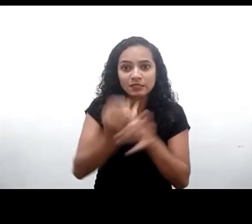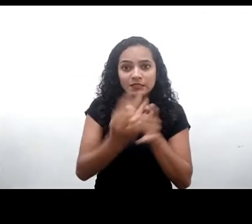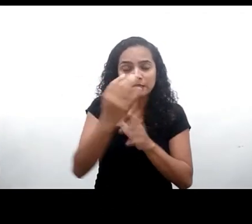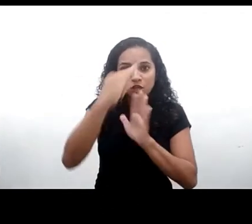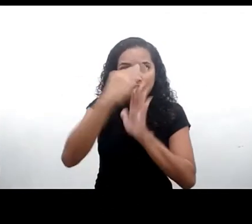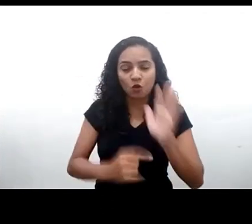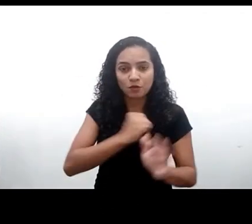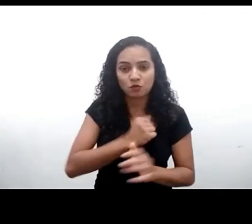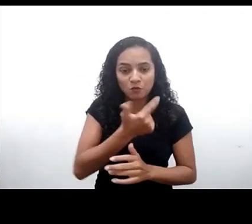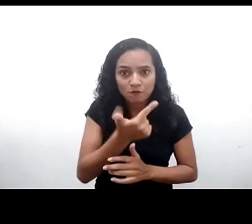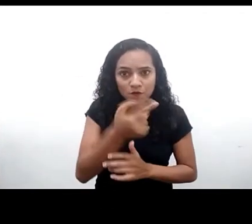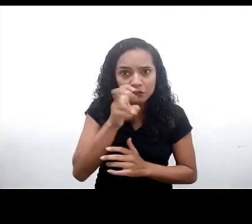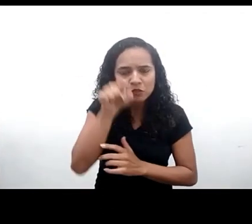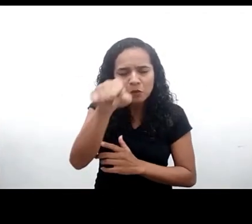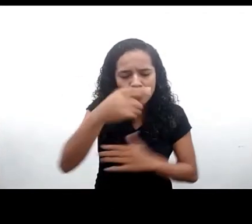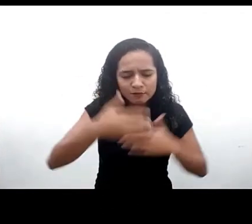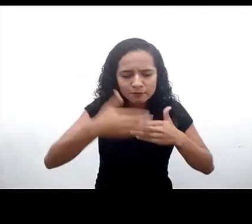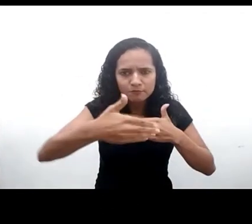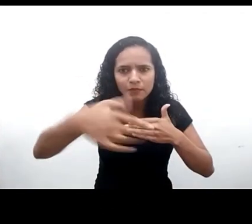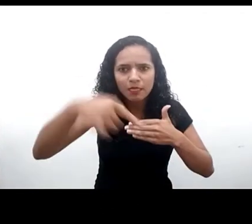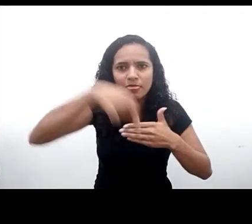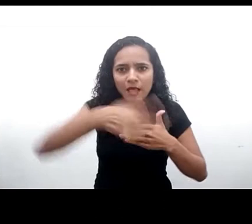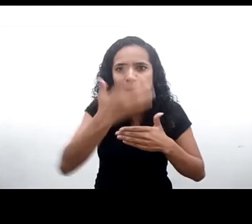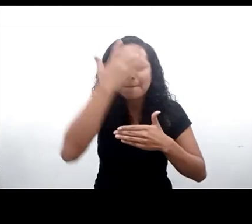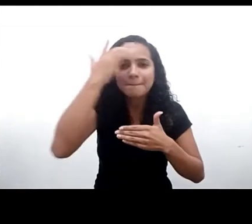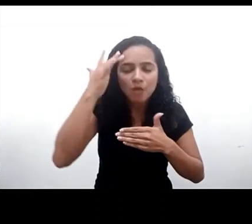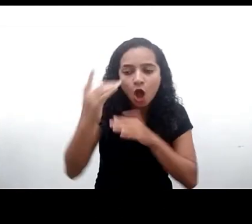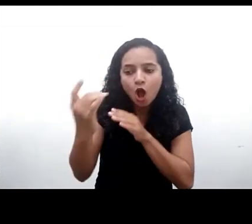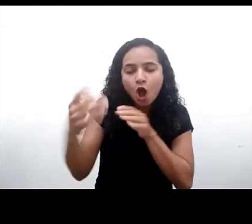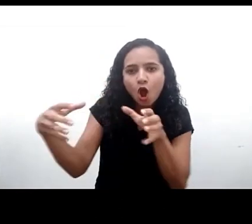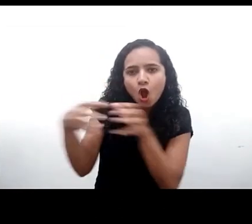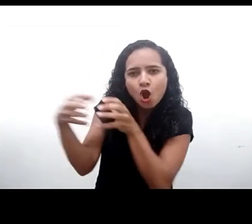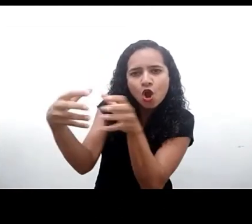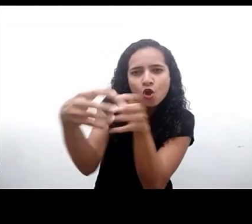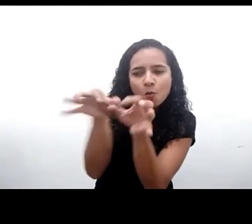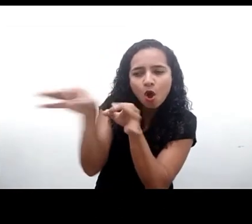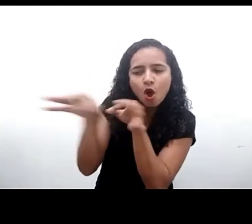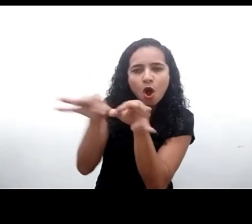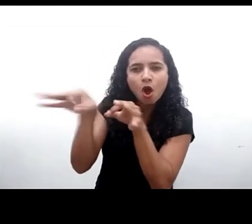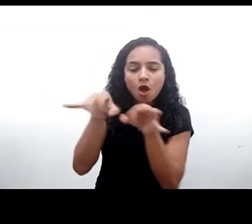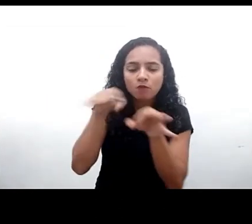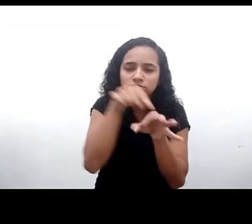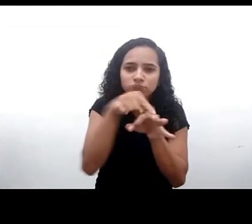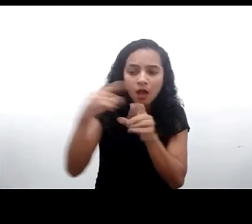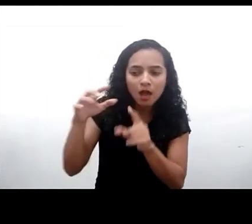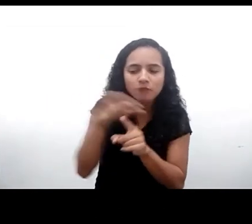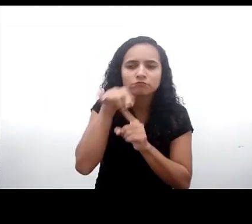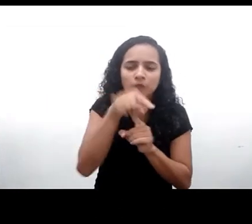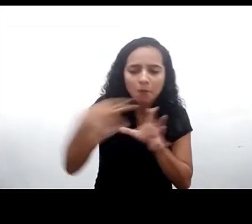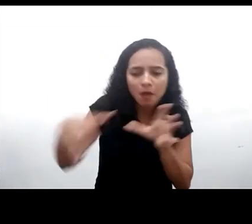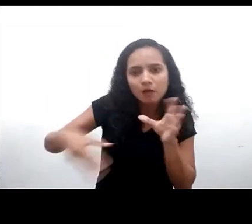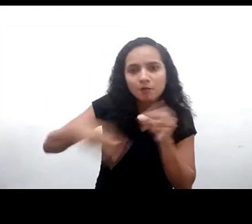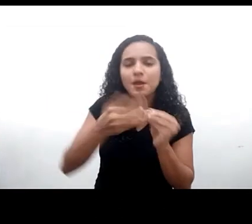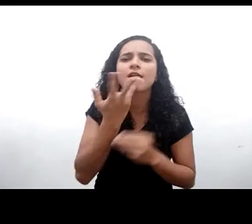Processo esse, que também contou com a participação de diversas outras organizações, instituições, países, crianças, adolescentes e